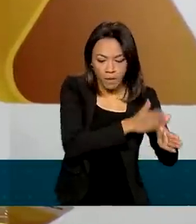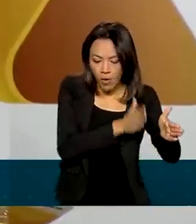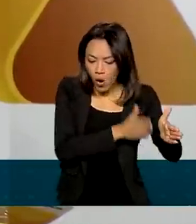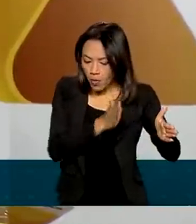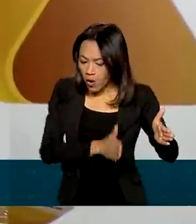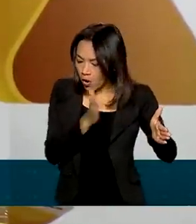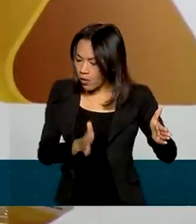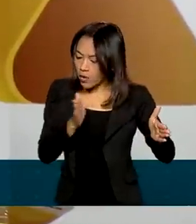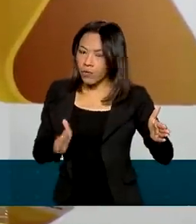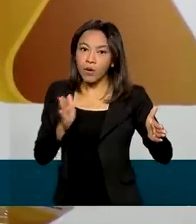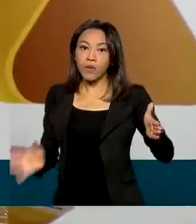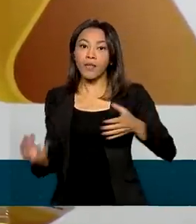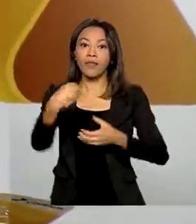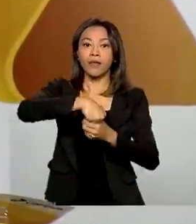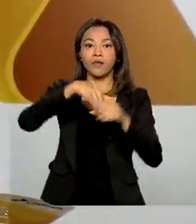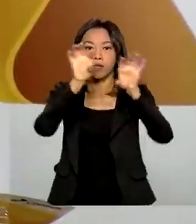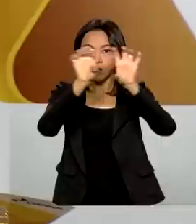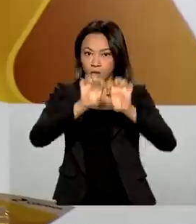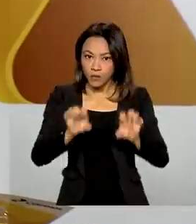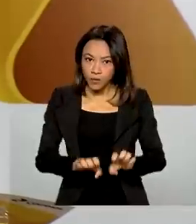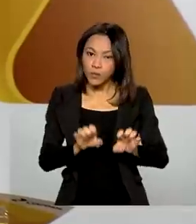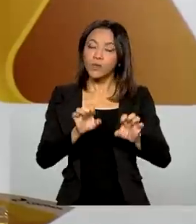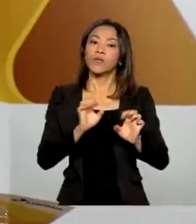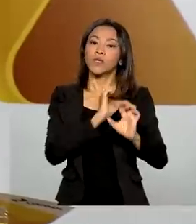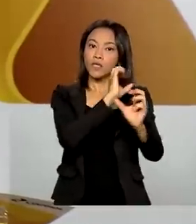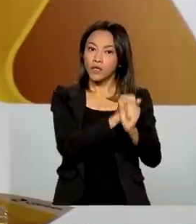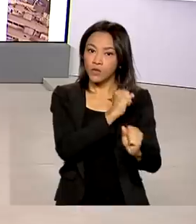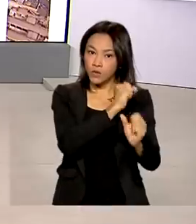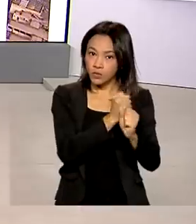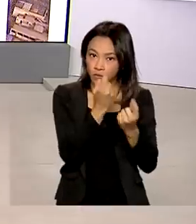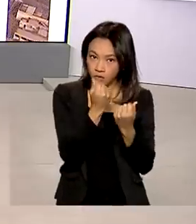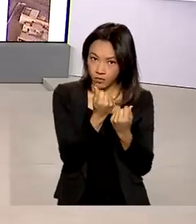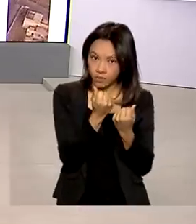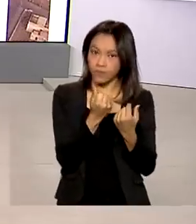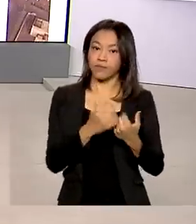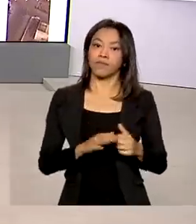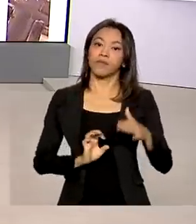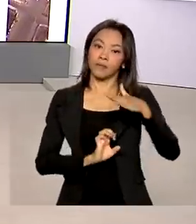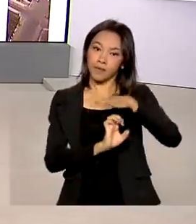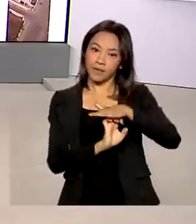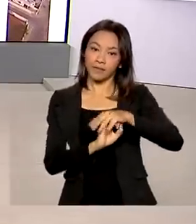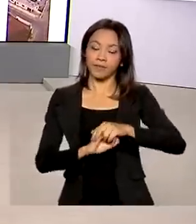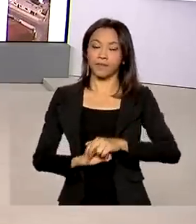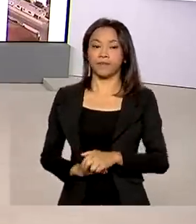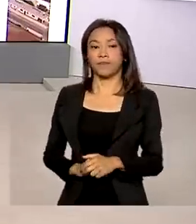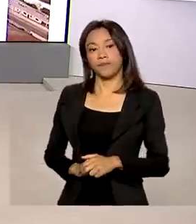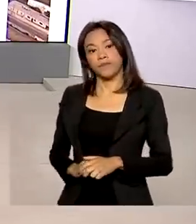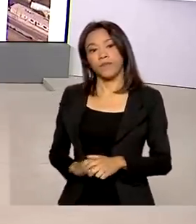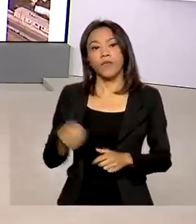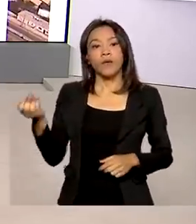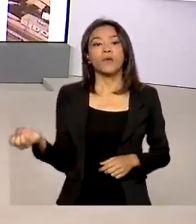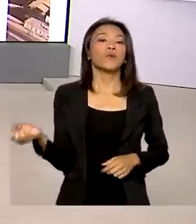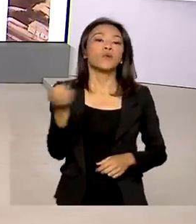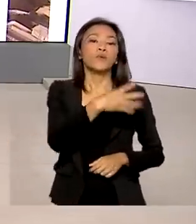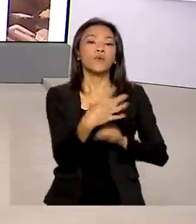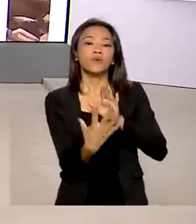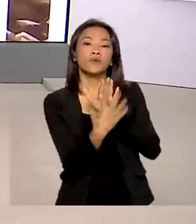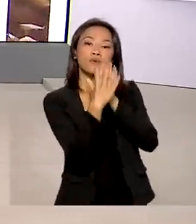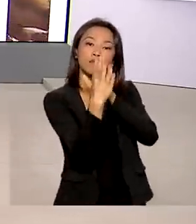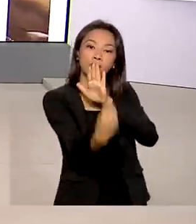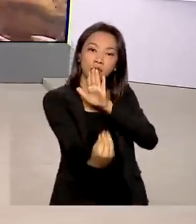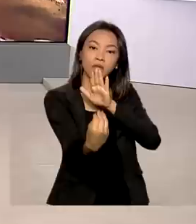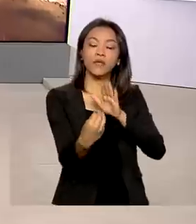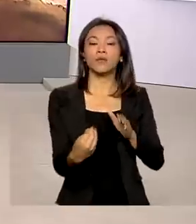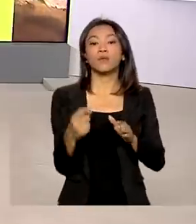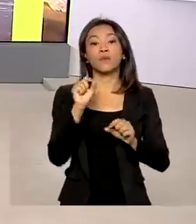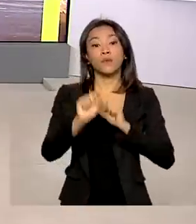estrutura e nas finanças da companhia. O novo formato do Exame Nacional